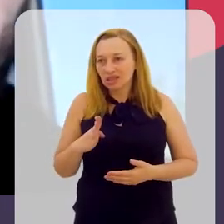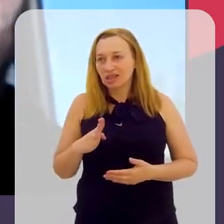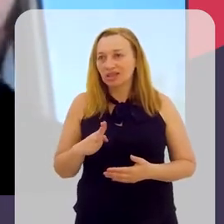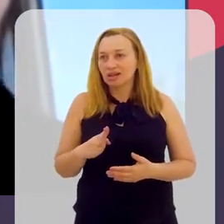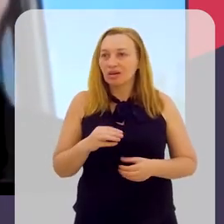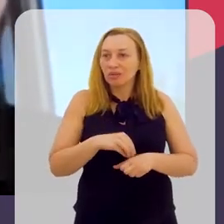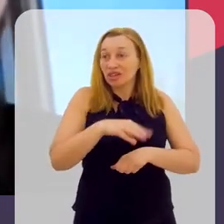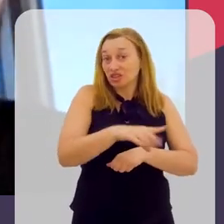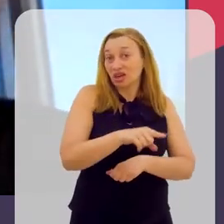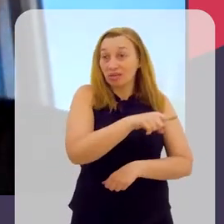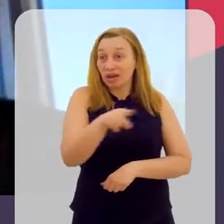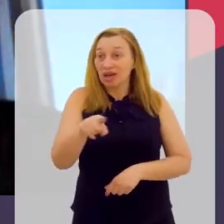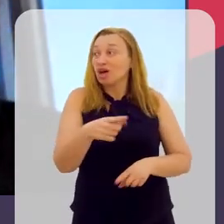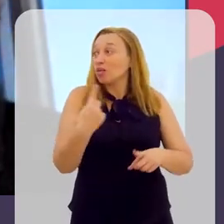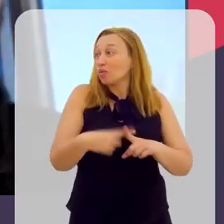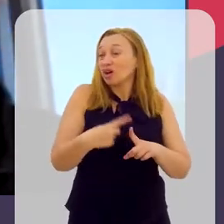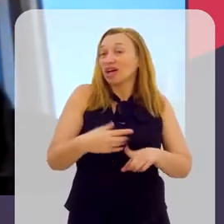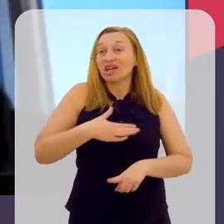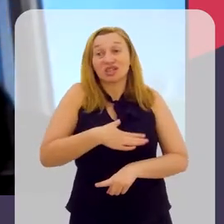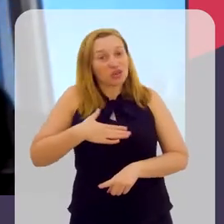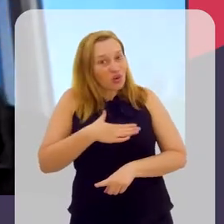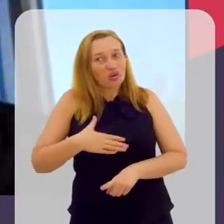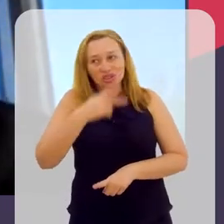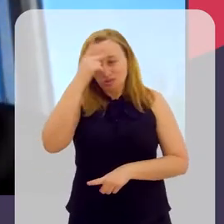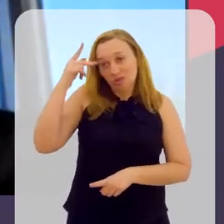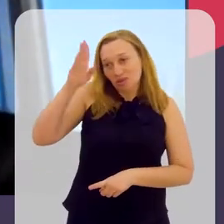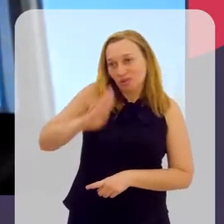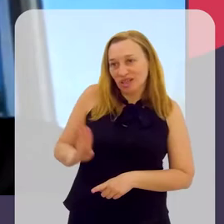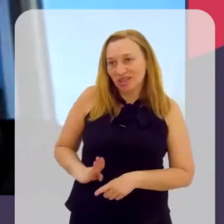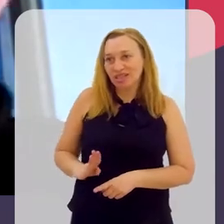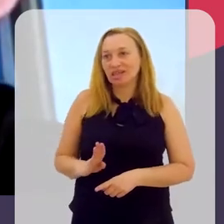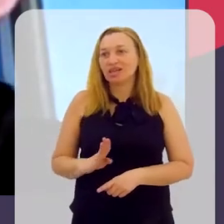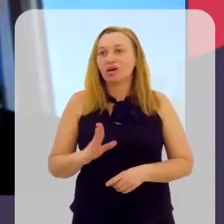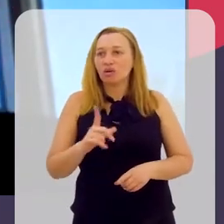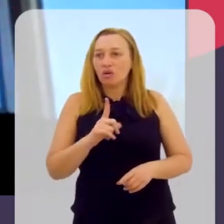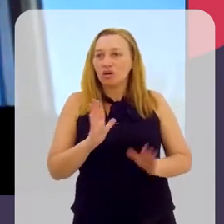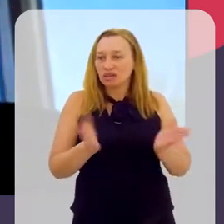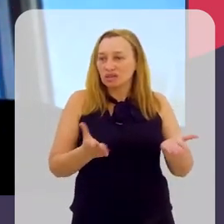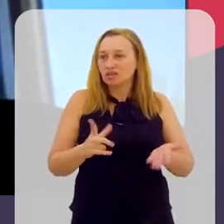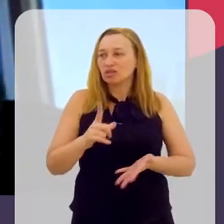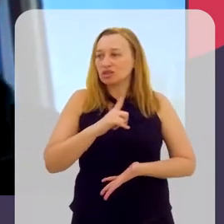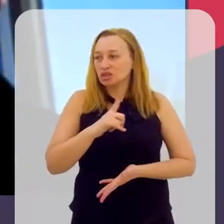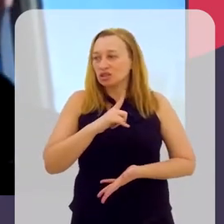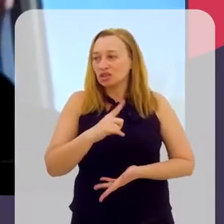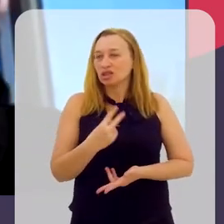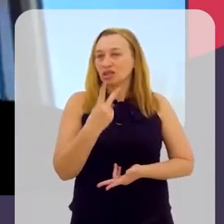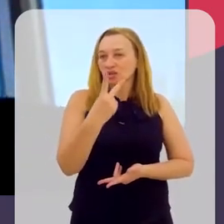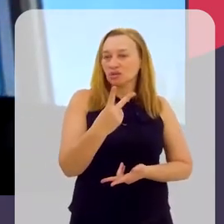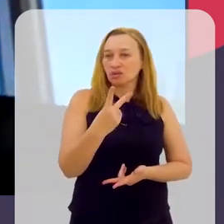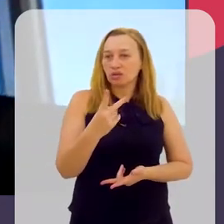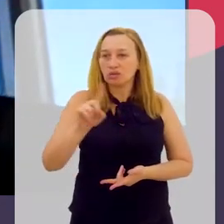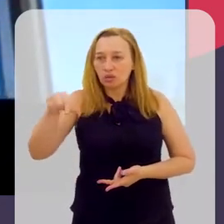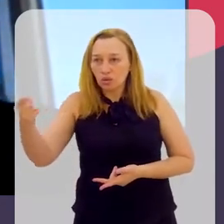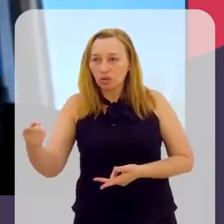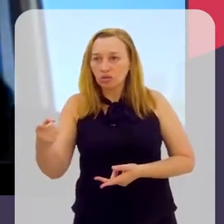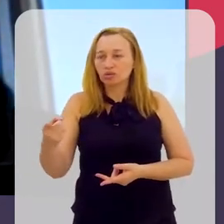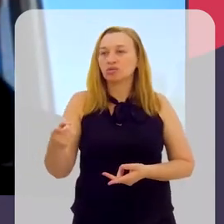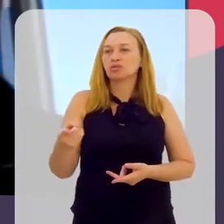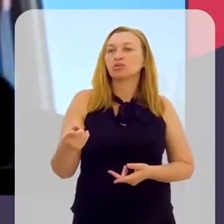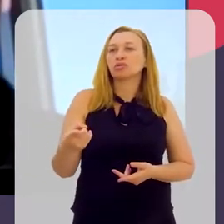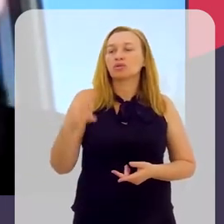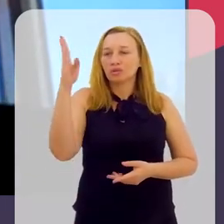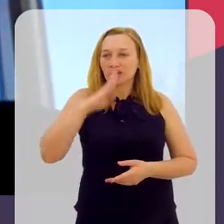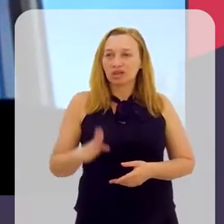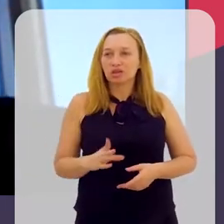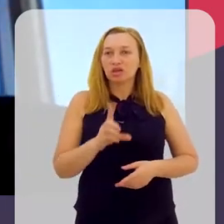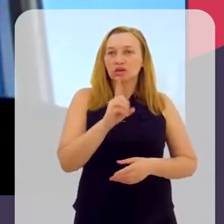para indicar para eles. Porque eles gostam muito dos brasileiros. A gente tem hoje dois outros brasileiros, um pós